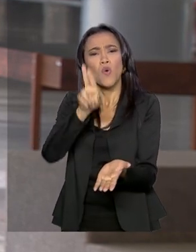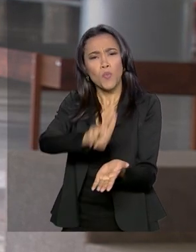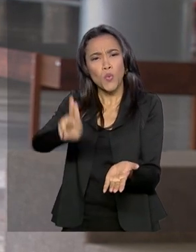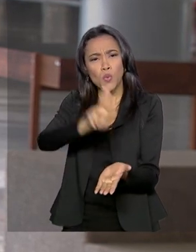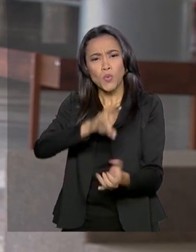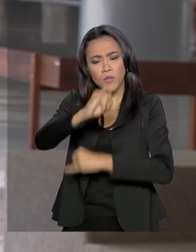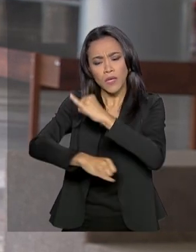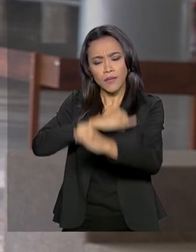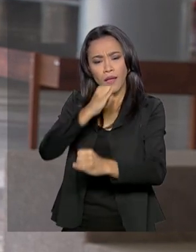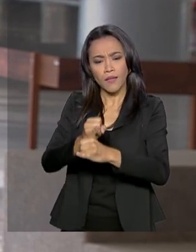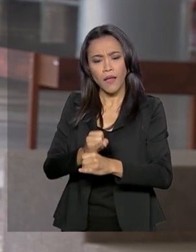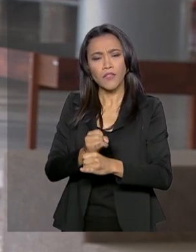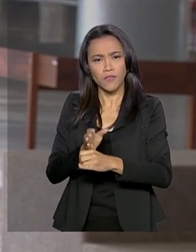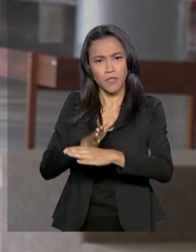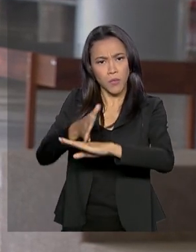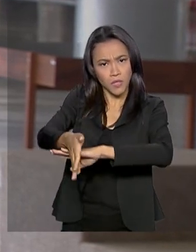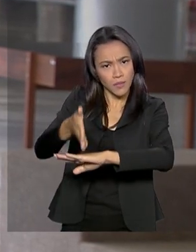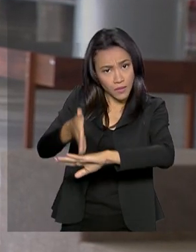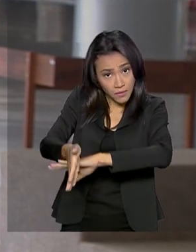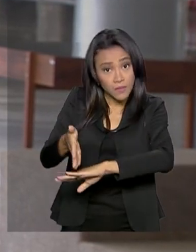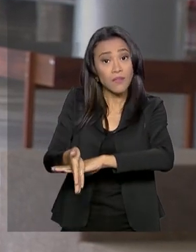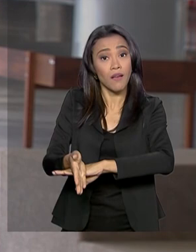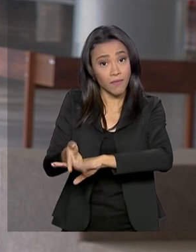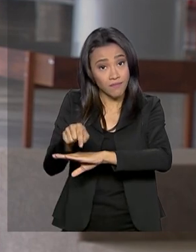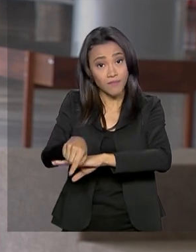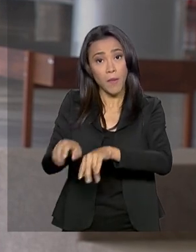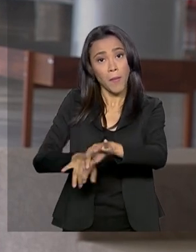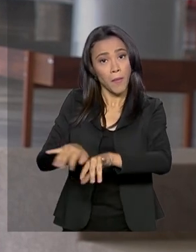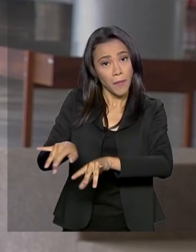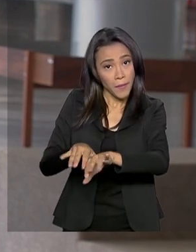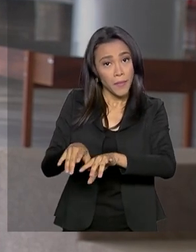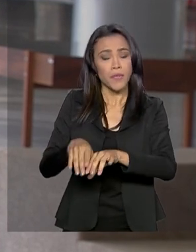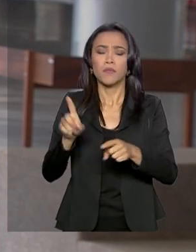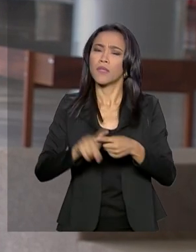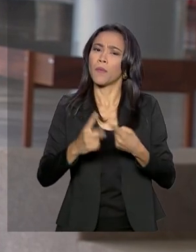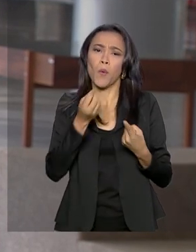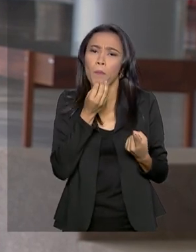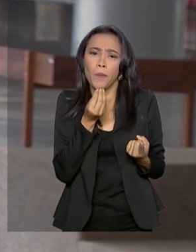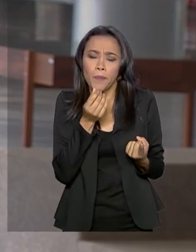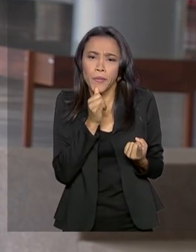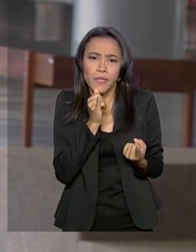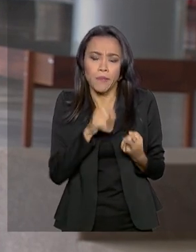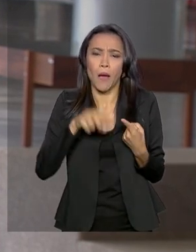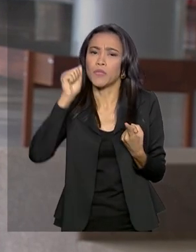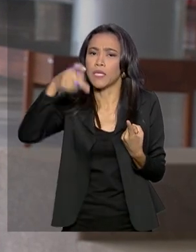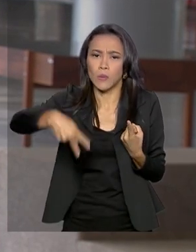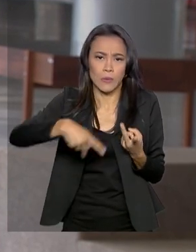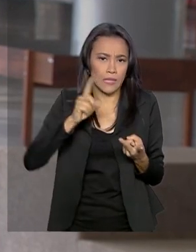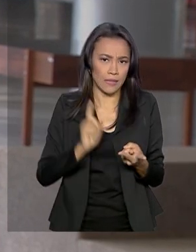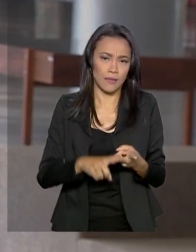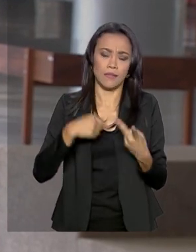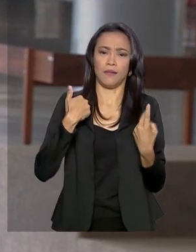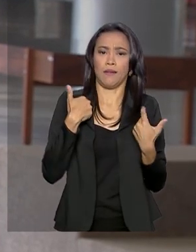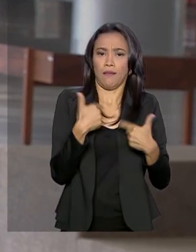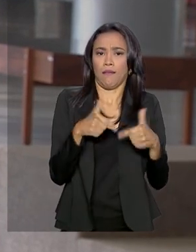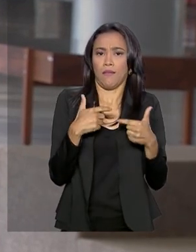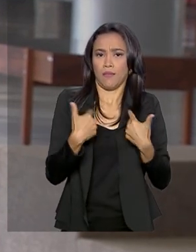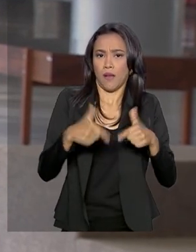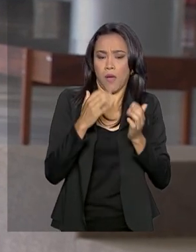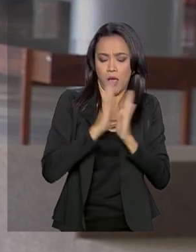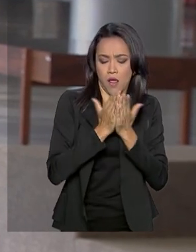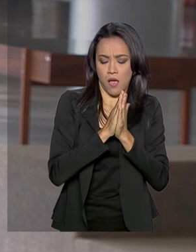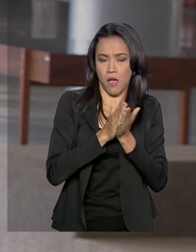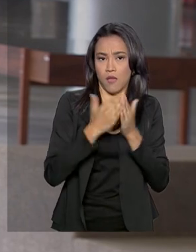www.gov.br. Entre eles, aposentadoria por tempo de serviço, carteira de trabalho e auxílio